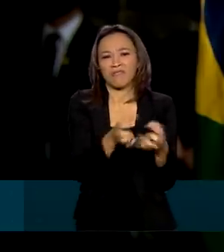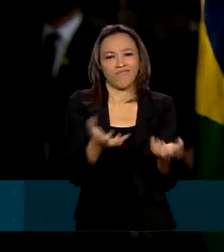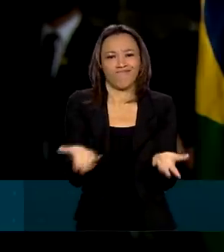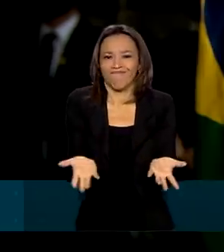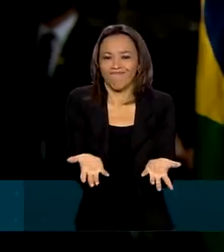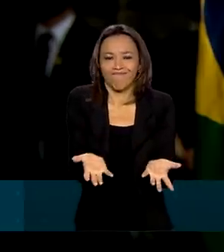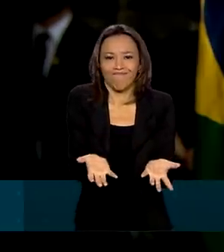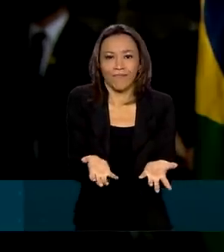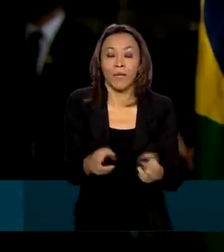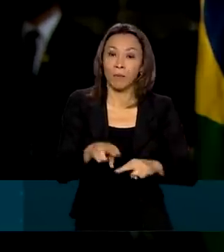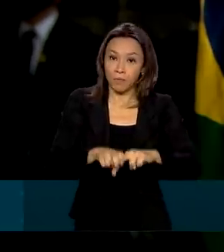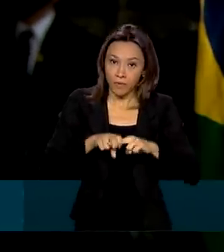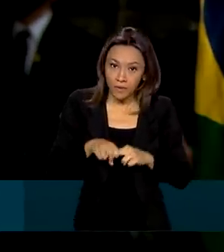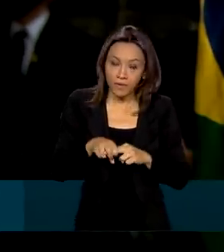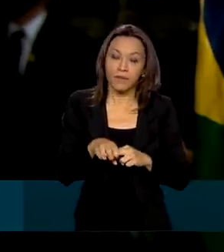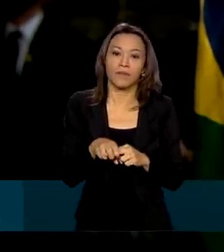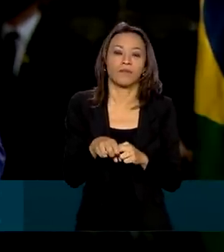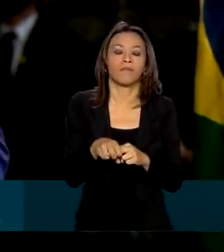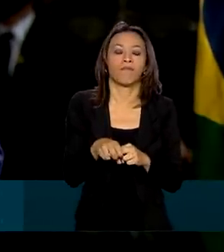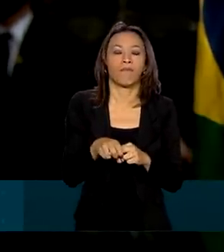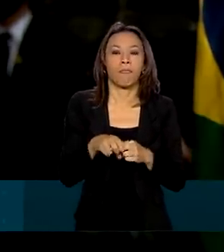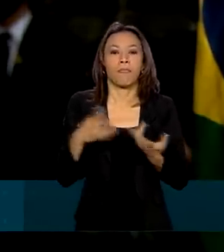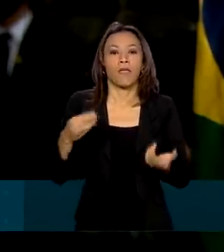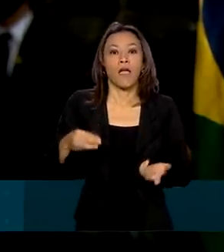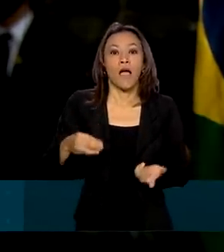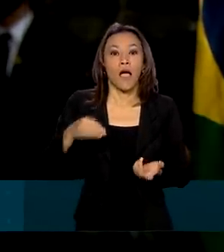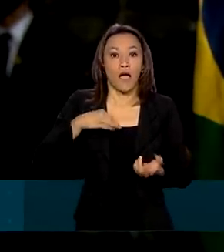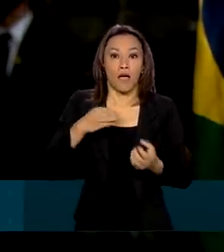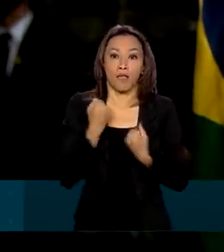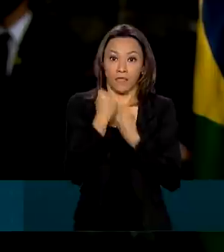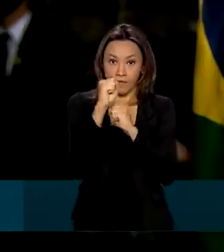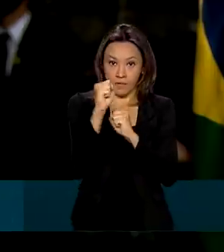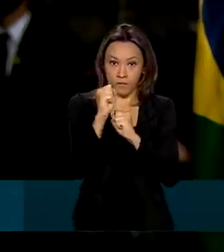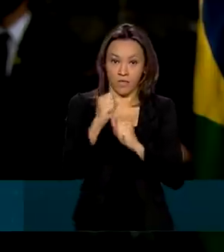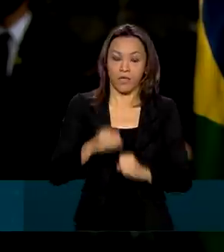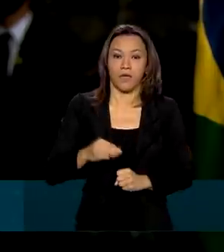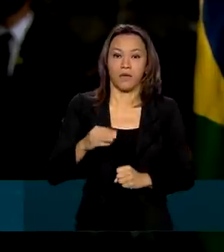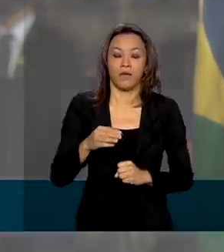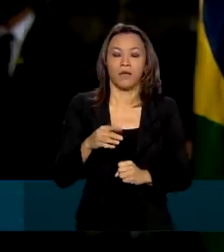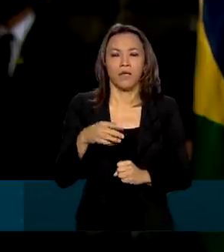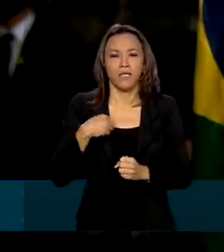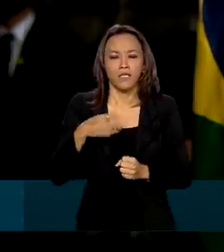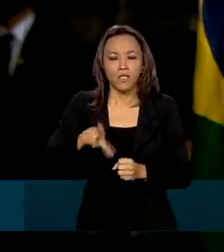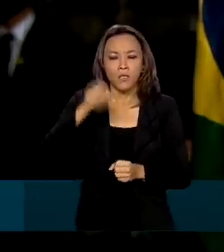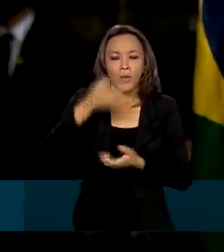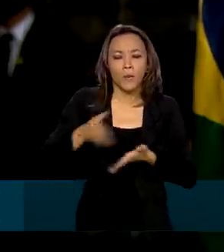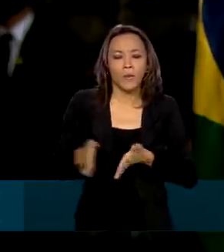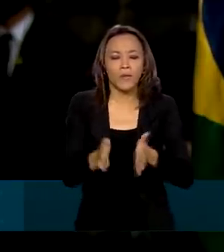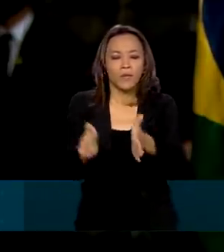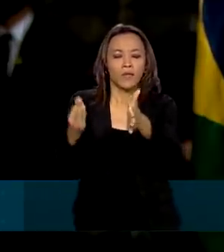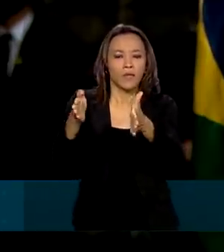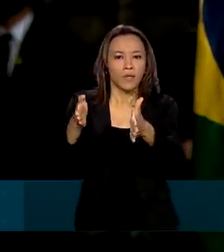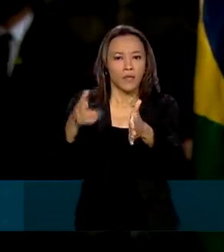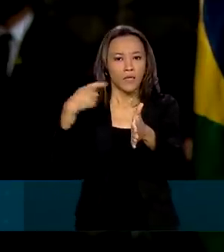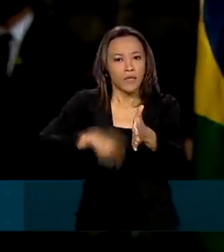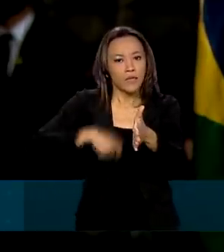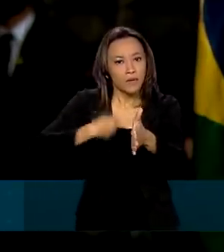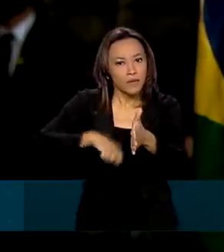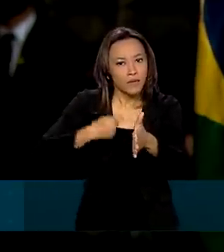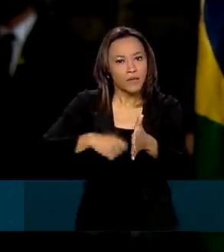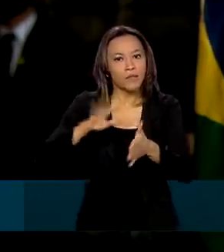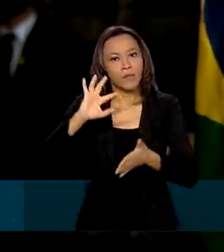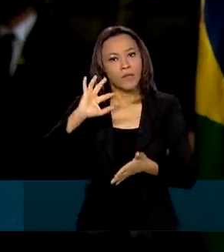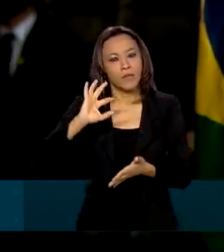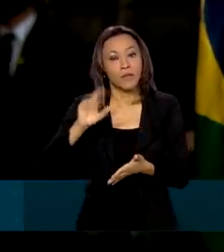Por essa razão, a Defensoria Pública, ela escolheu um caminho. Ela tem que primar pela resolução